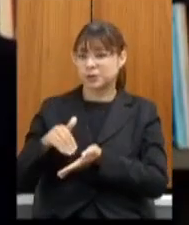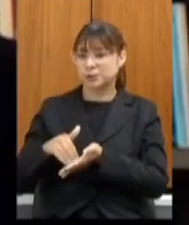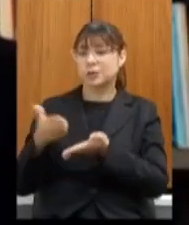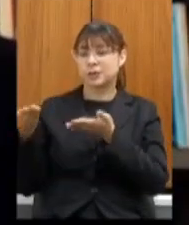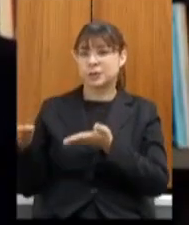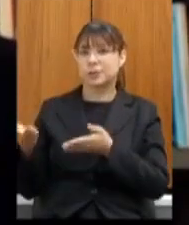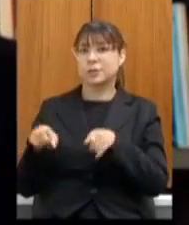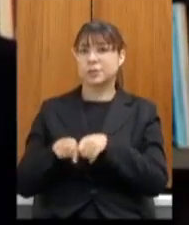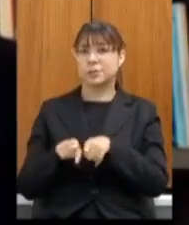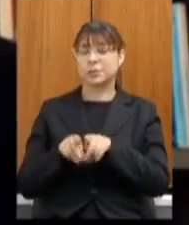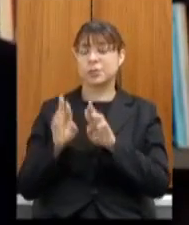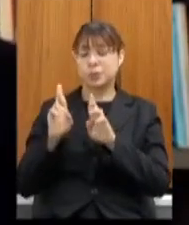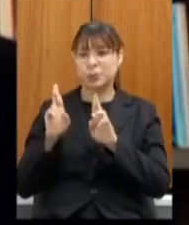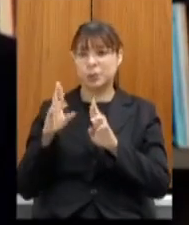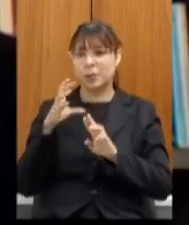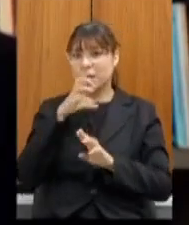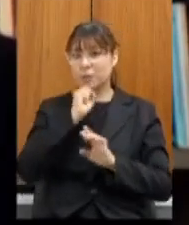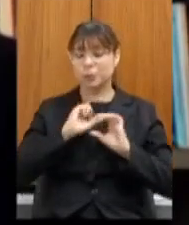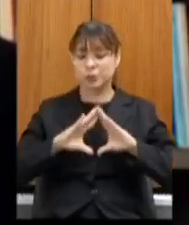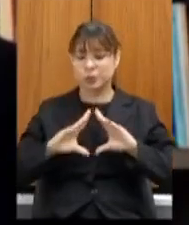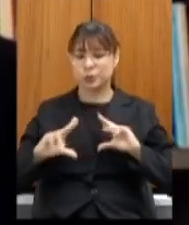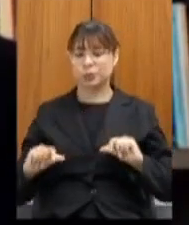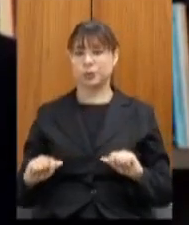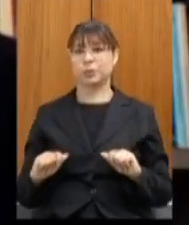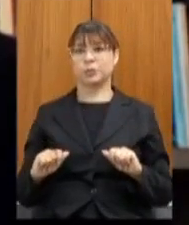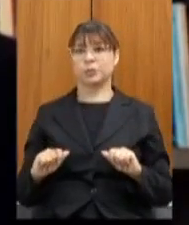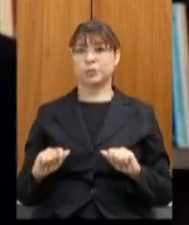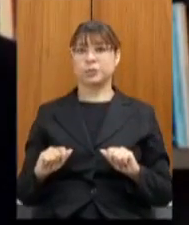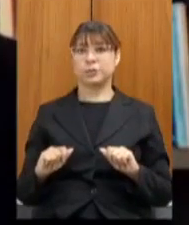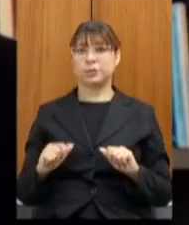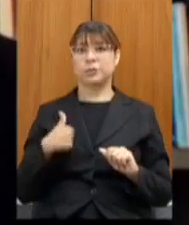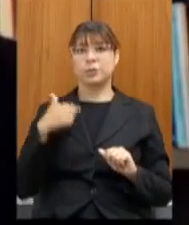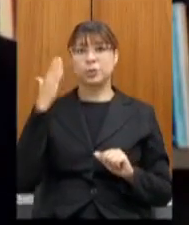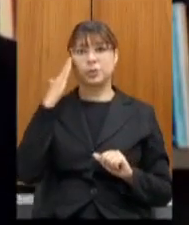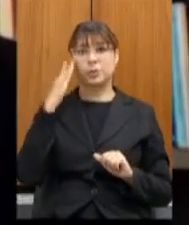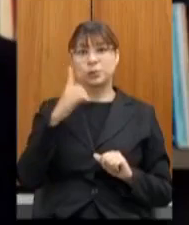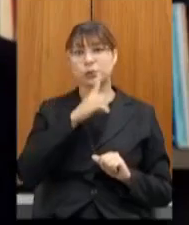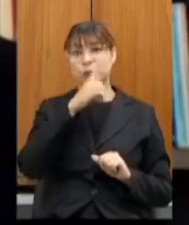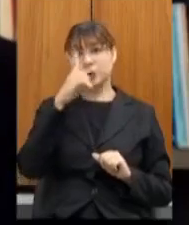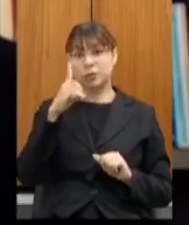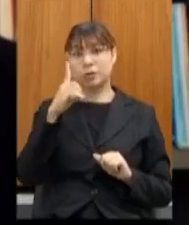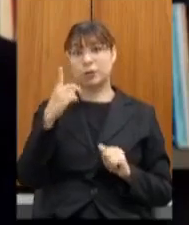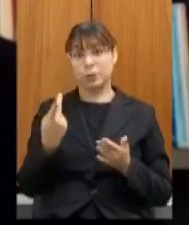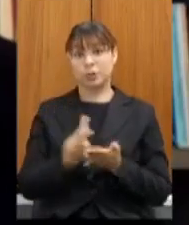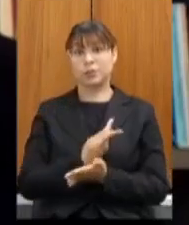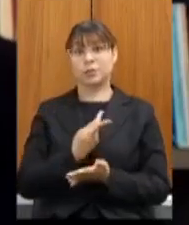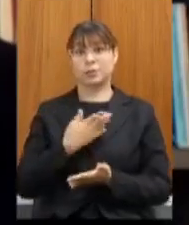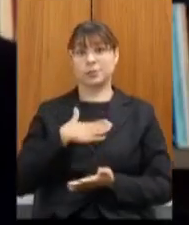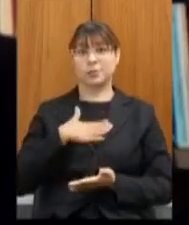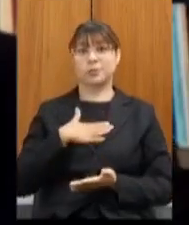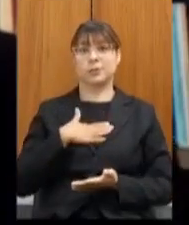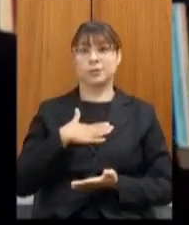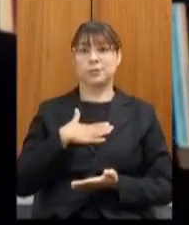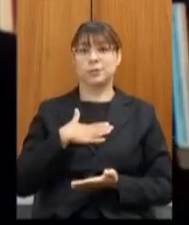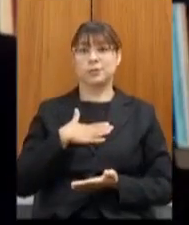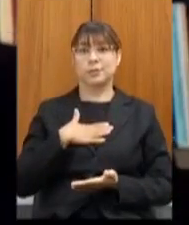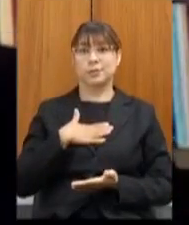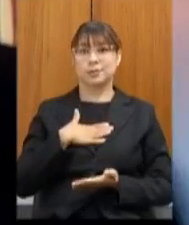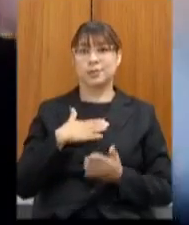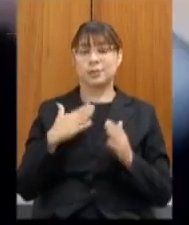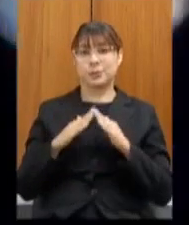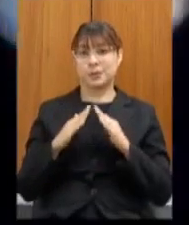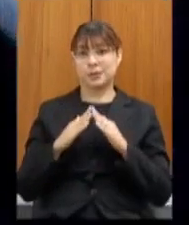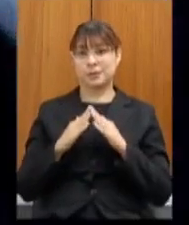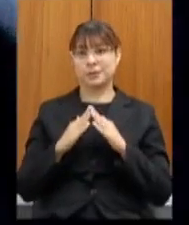desejo de rápida recuperação eu sabia que um dia ia chegar aqui na minha